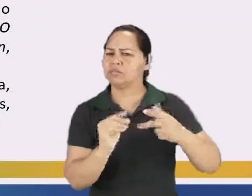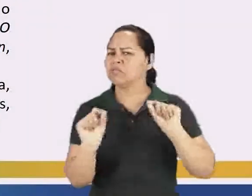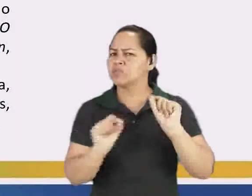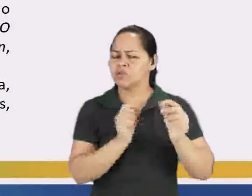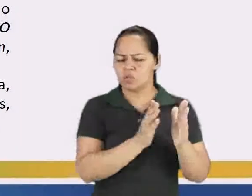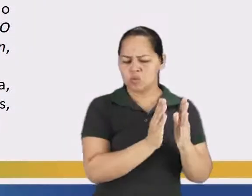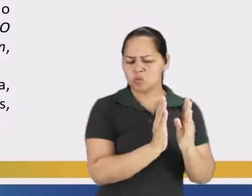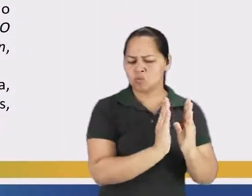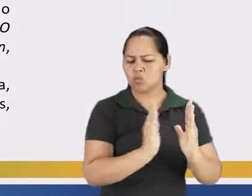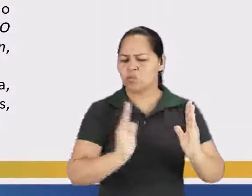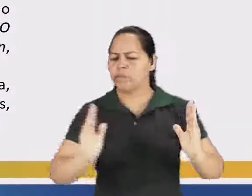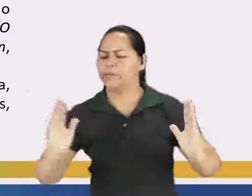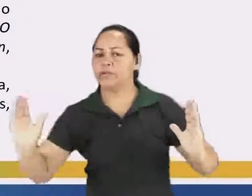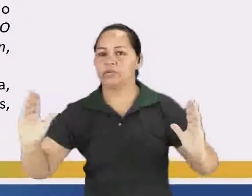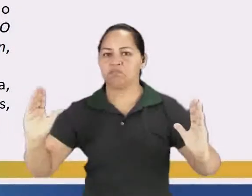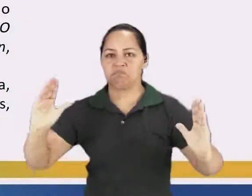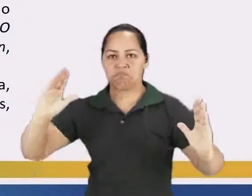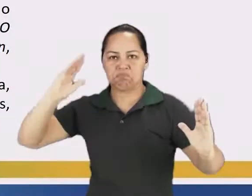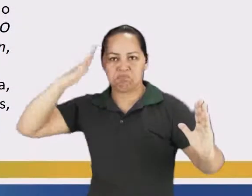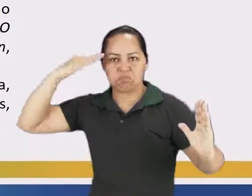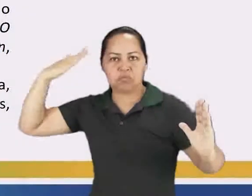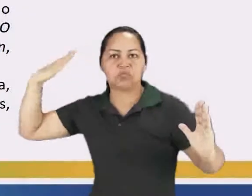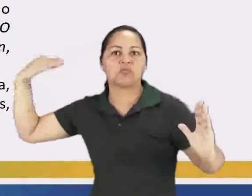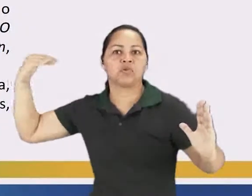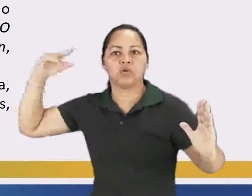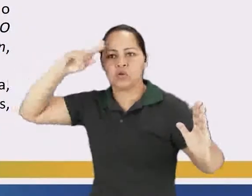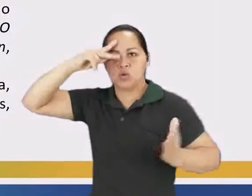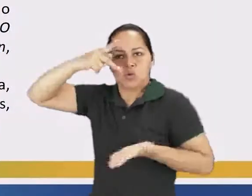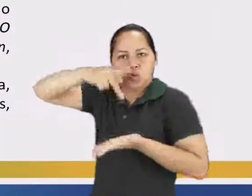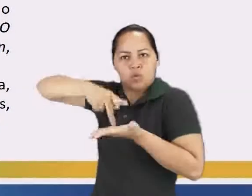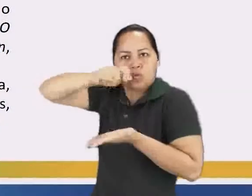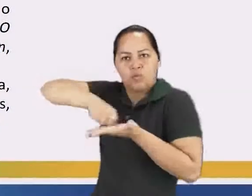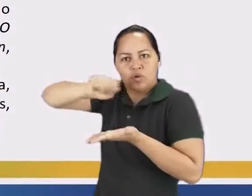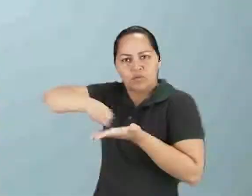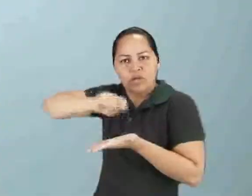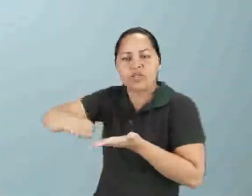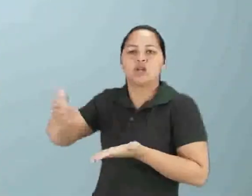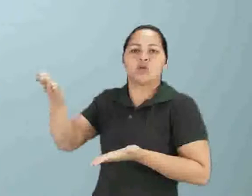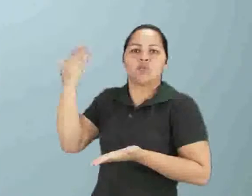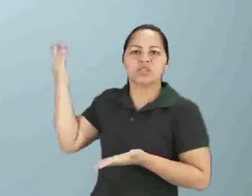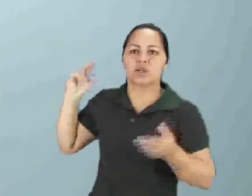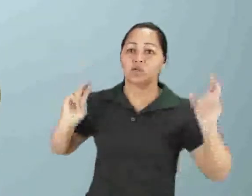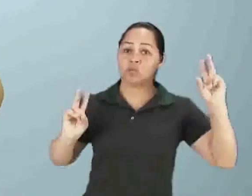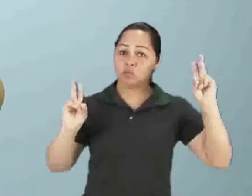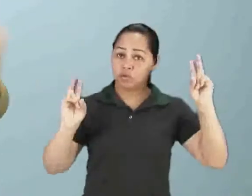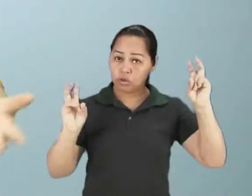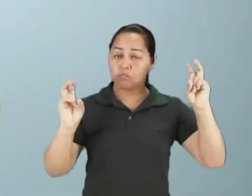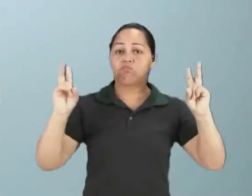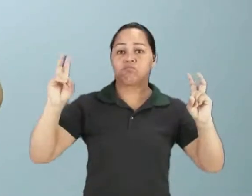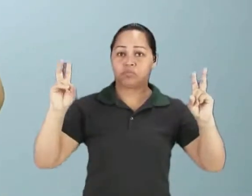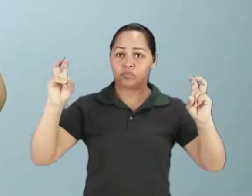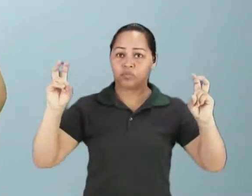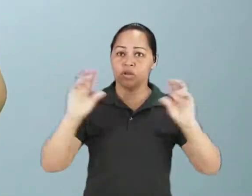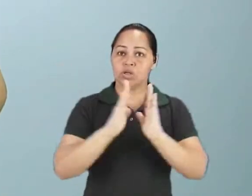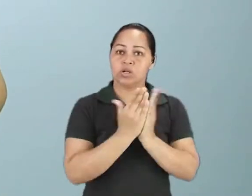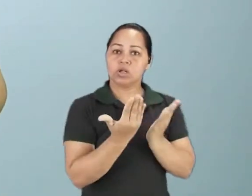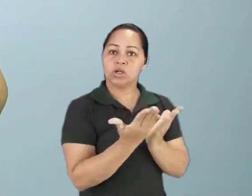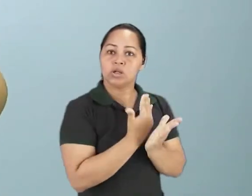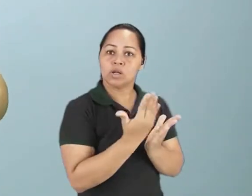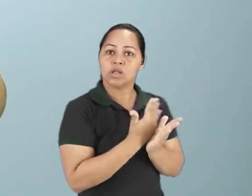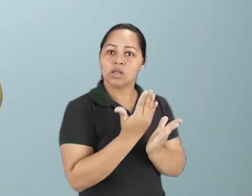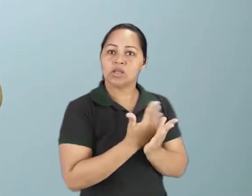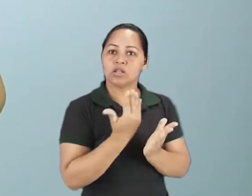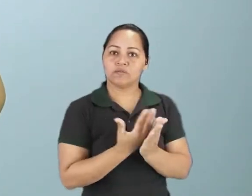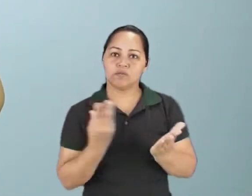falando de livros, obras que os autores escreveram, títulos importantes, livros que